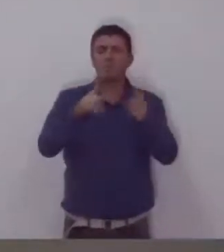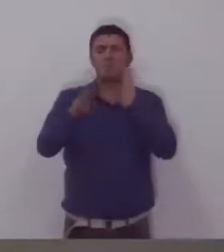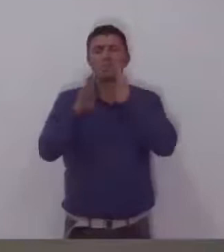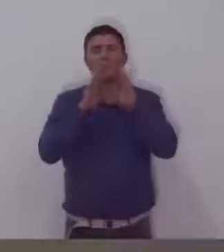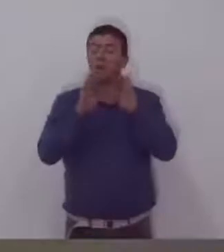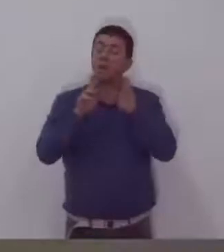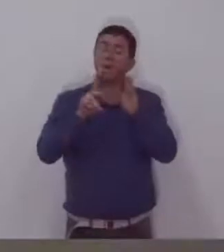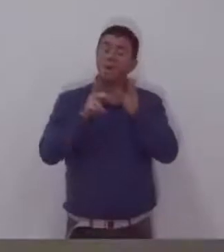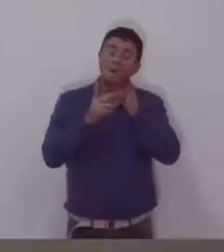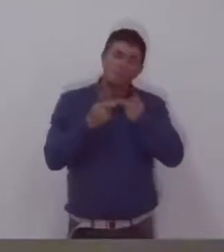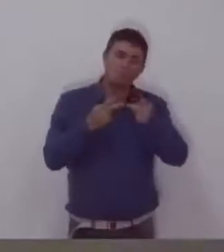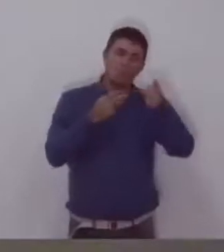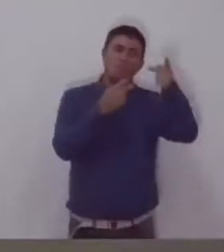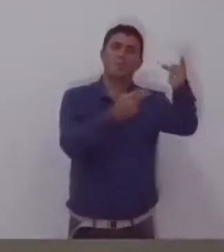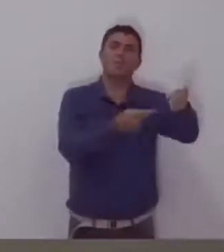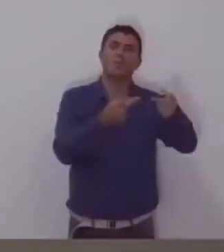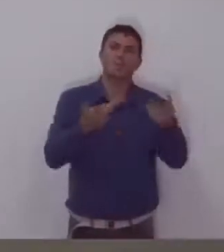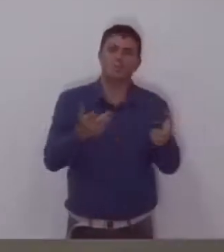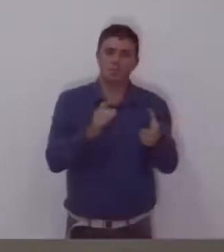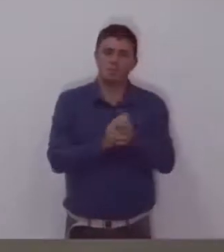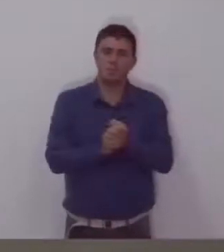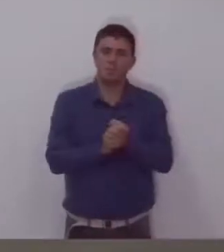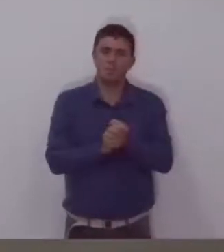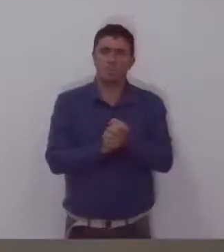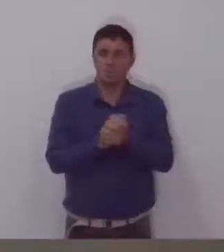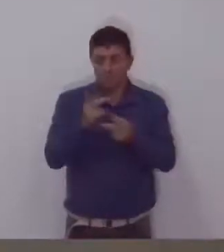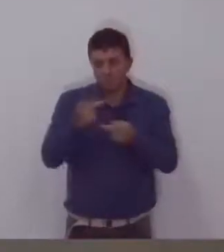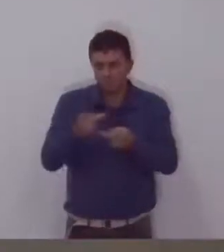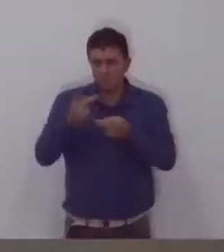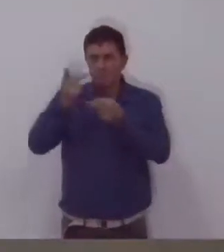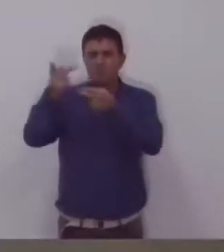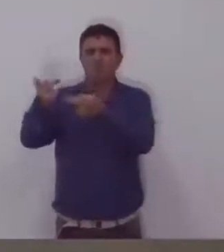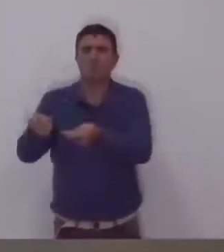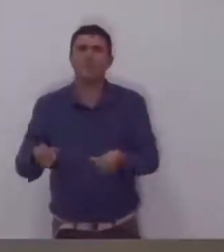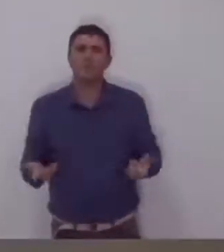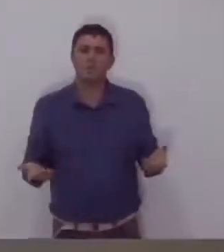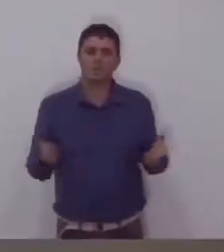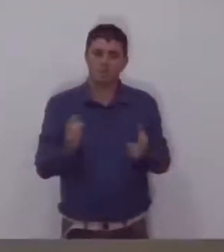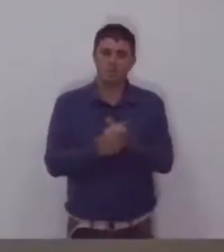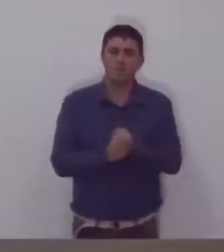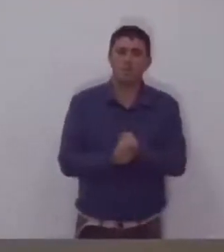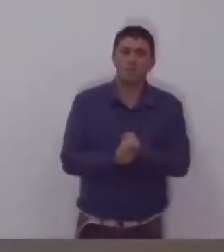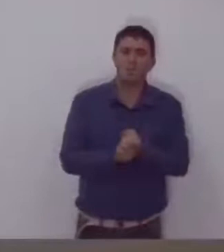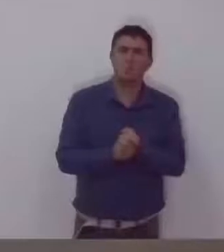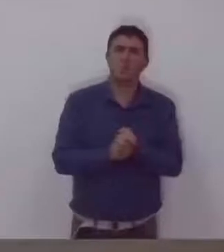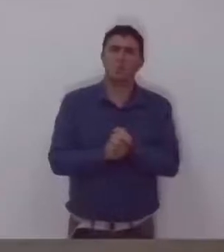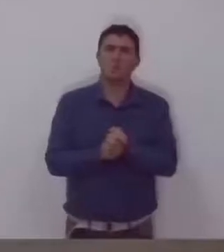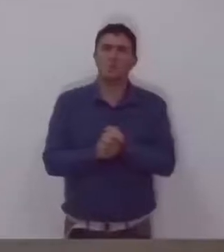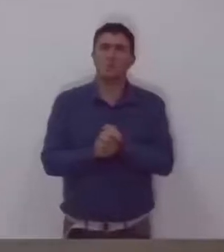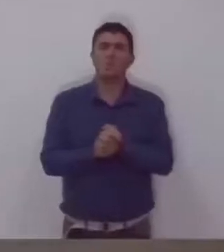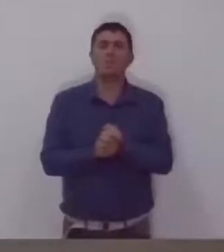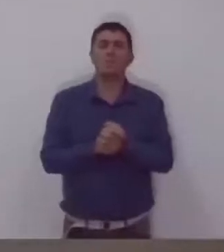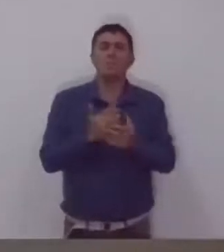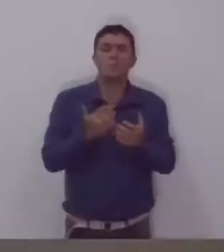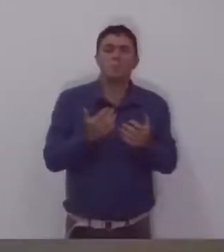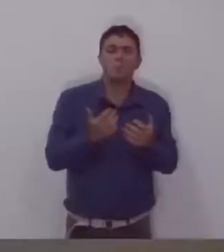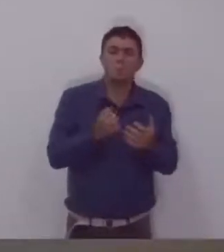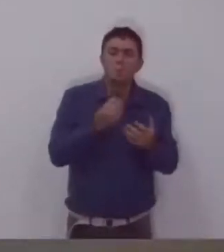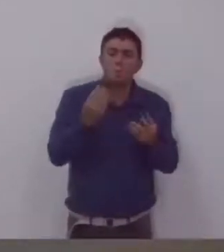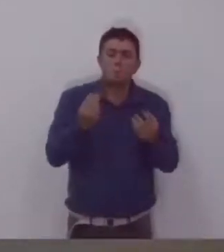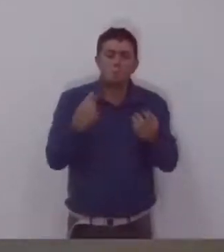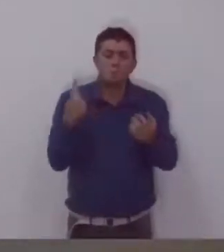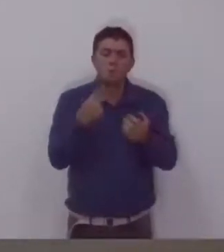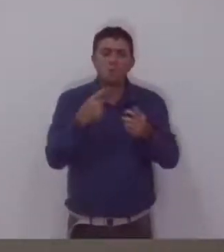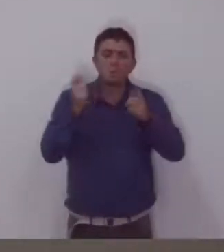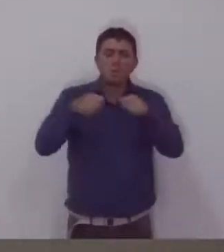visitar uma entidade, vocês vão ver o quanto elas precisam, o quanto que nós, eu, você, cada um de nós aqui, podemos ajudar.